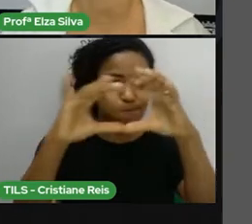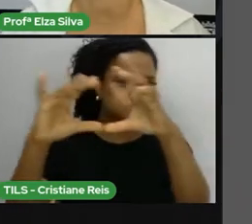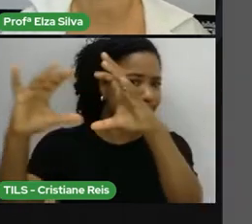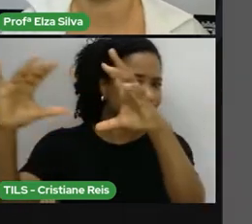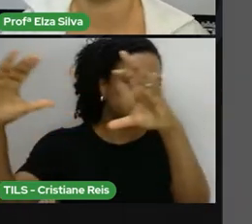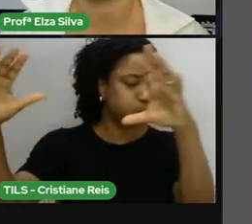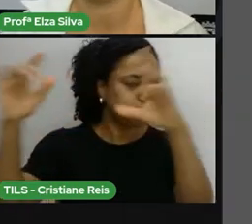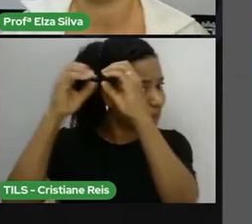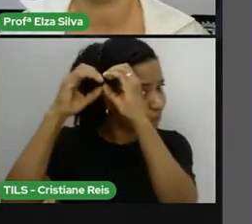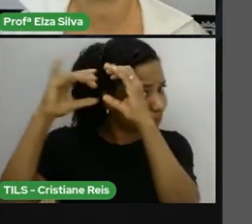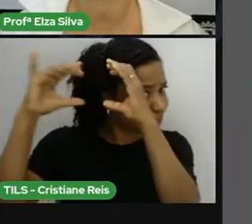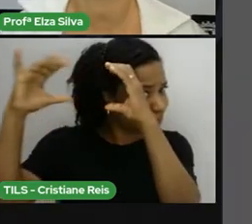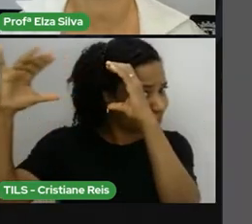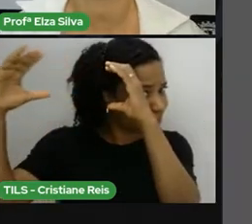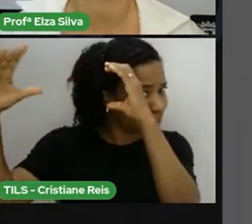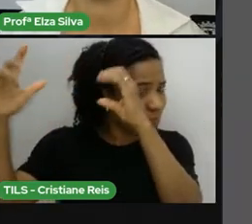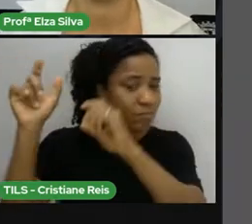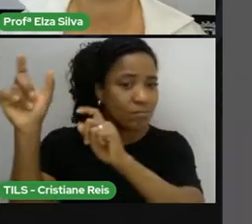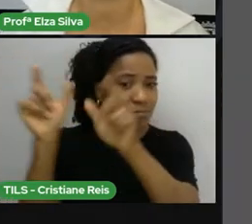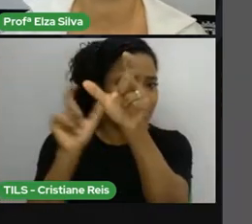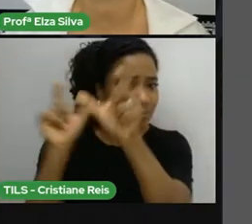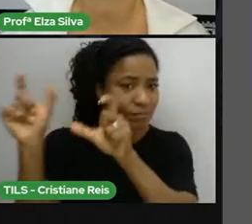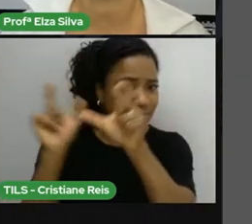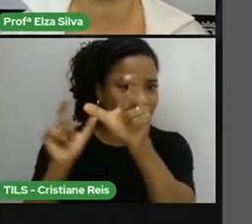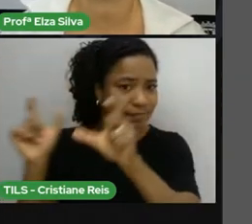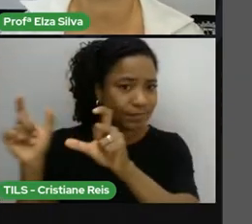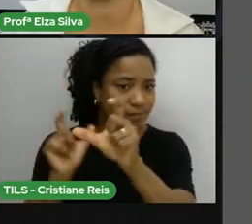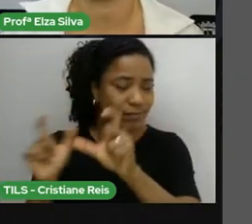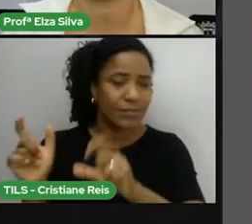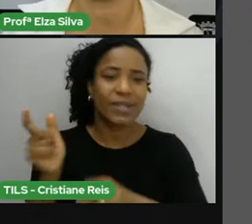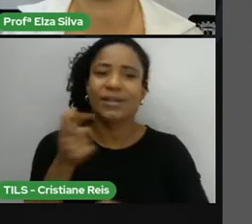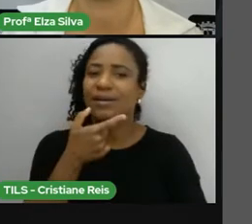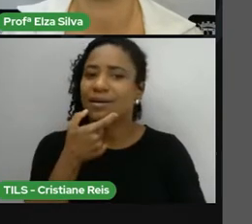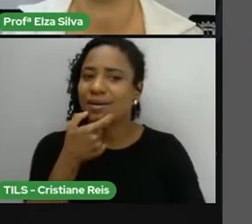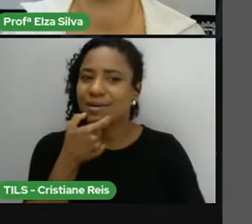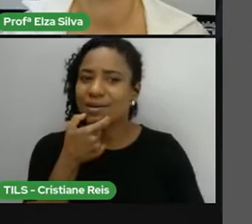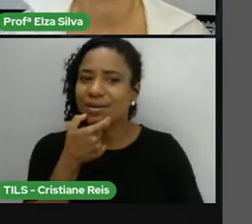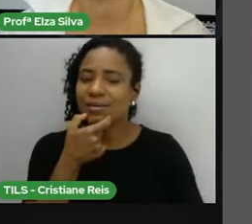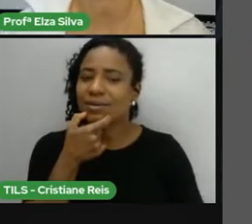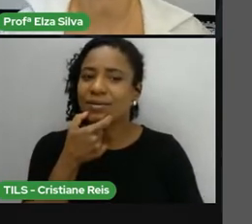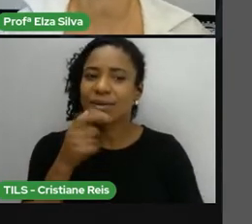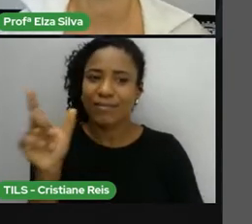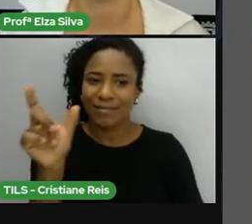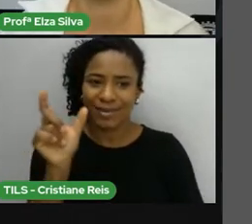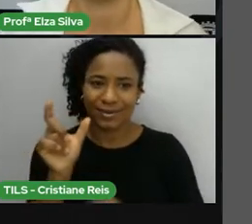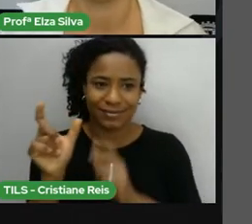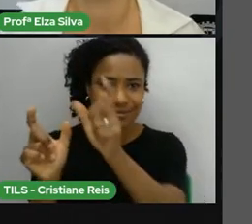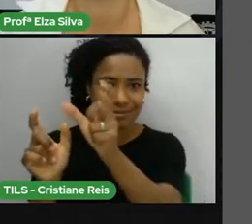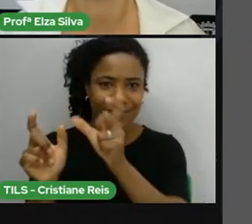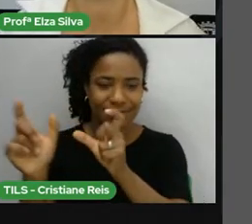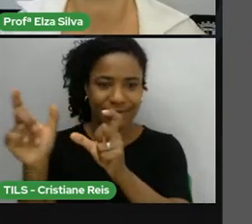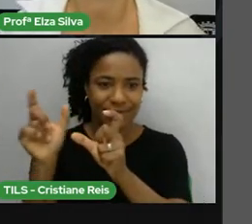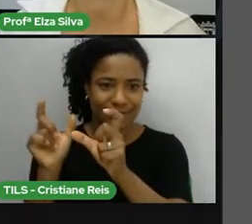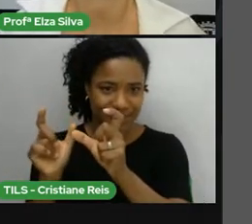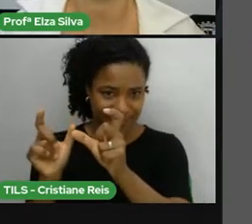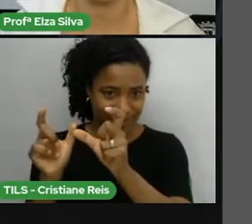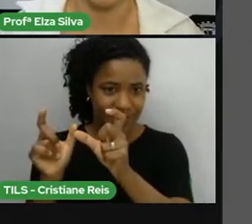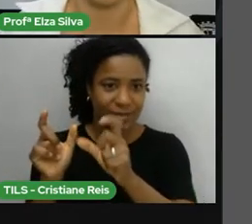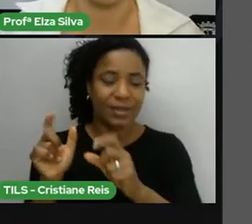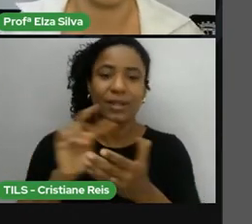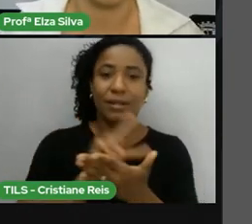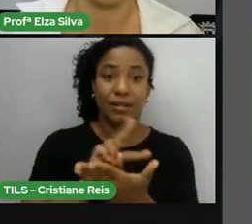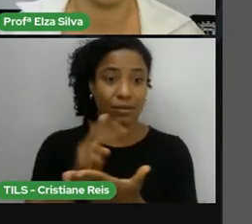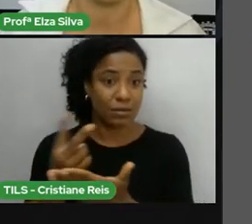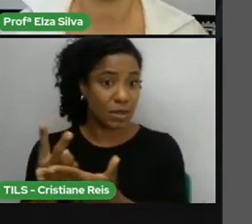nosso vocabulário em inglês, a respeito dessa temática. Tag clouds, nuvem de